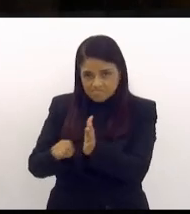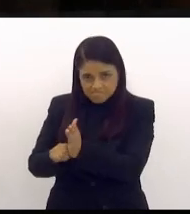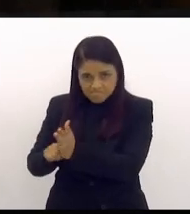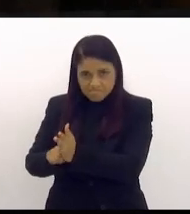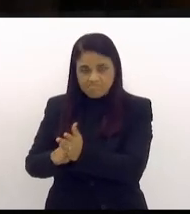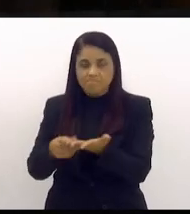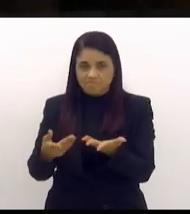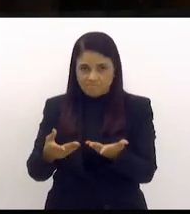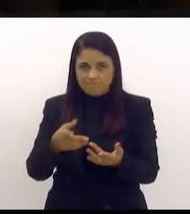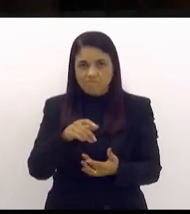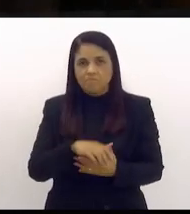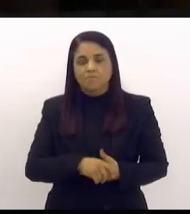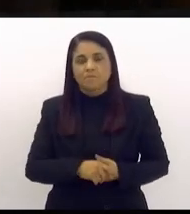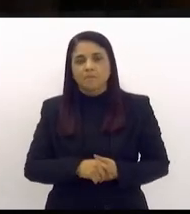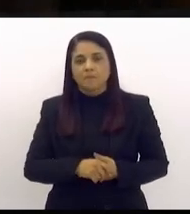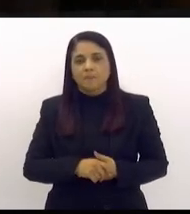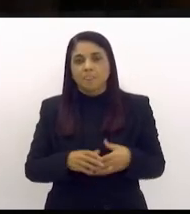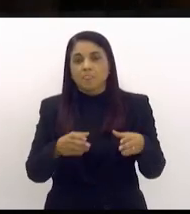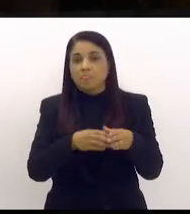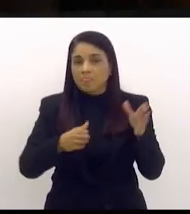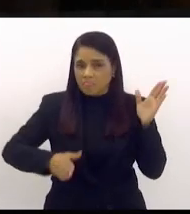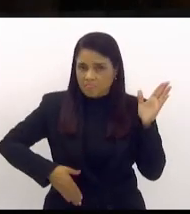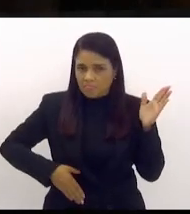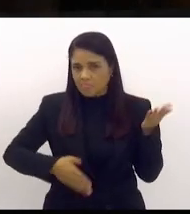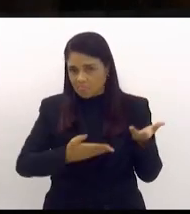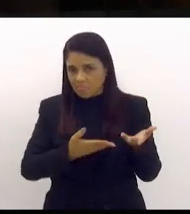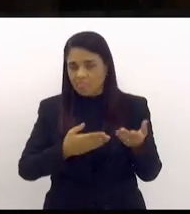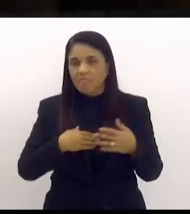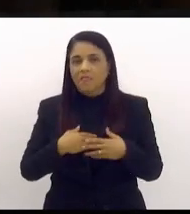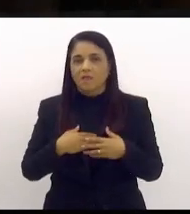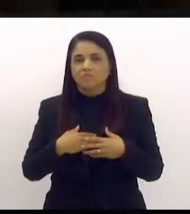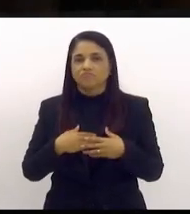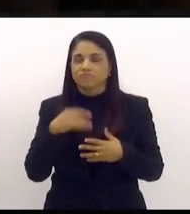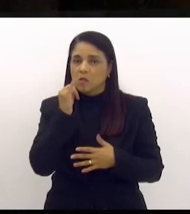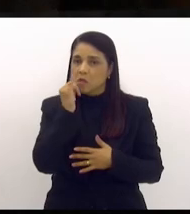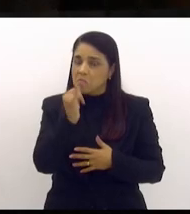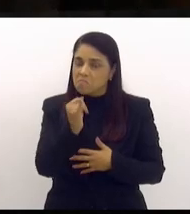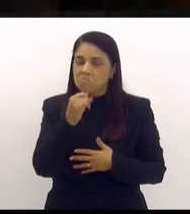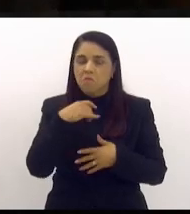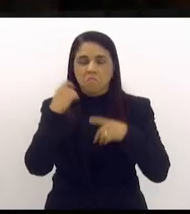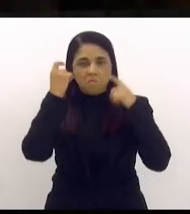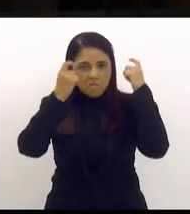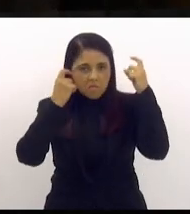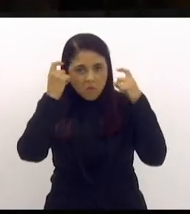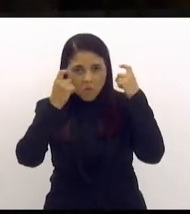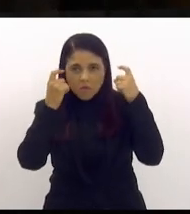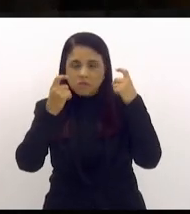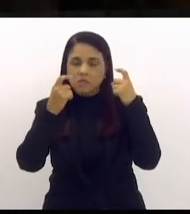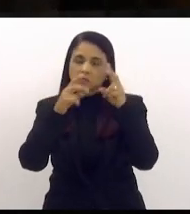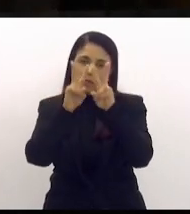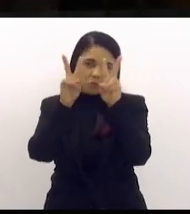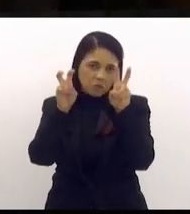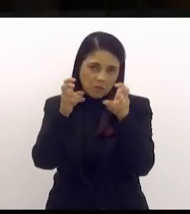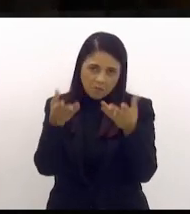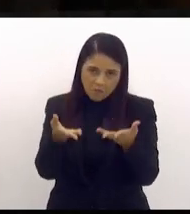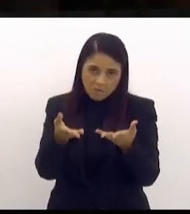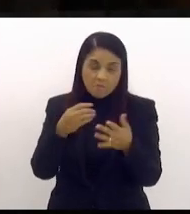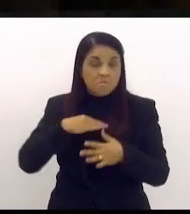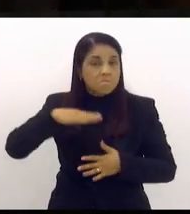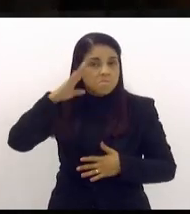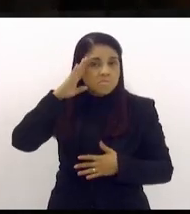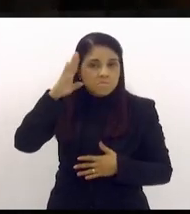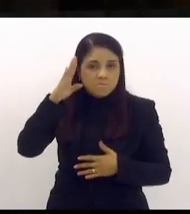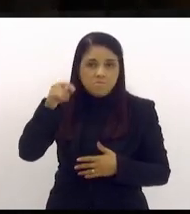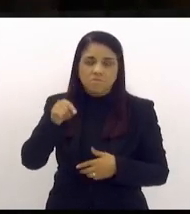Então, eu queria deixar aqui na minha fala a minha preocupação sobre esse tema, principalmente